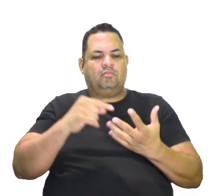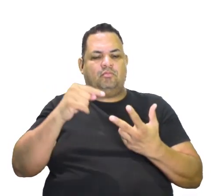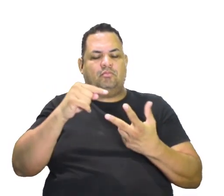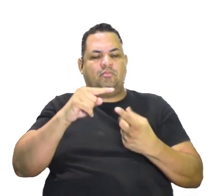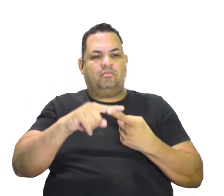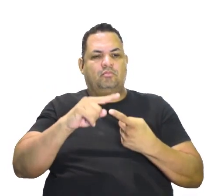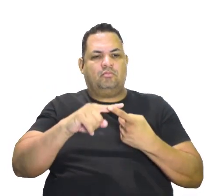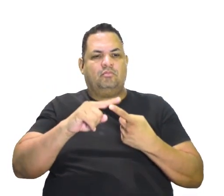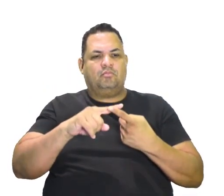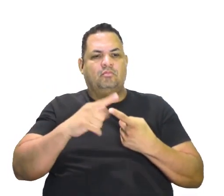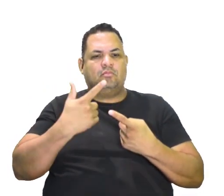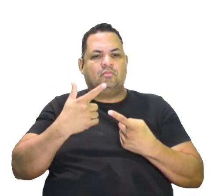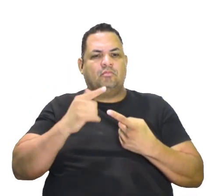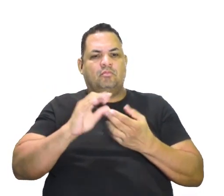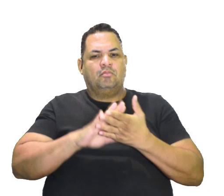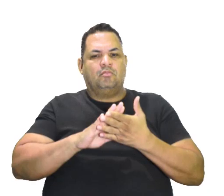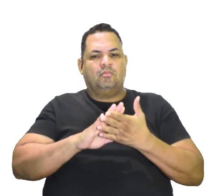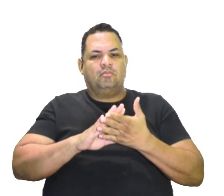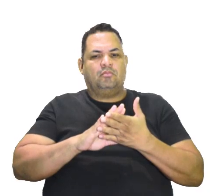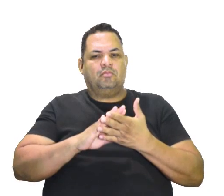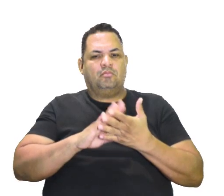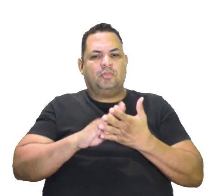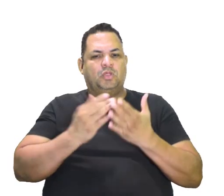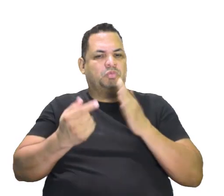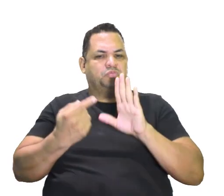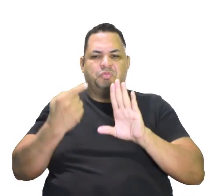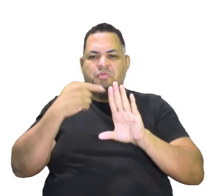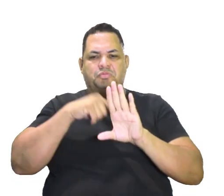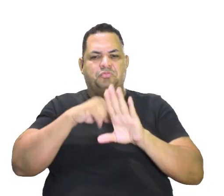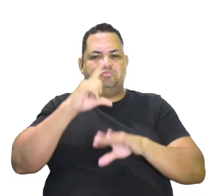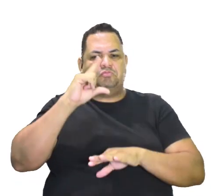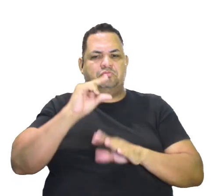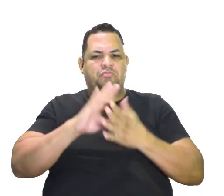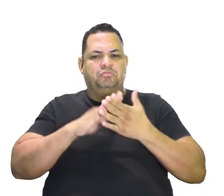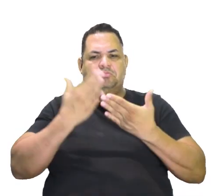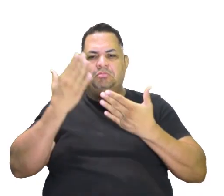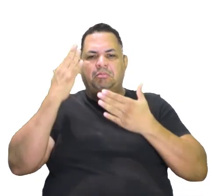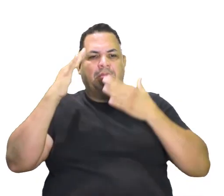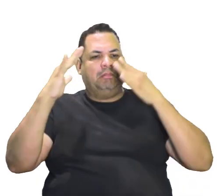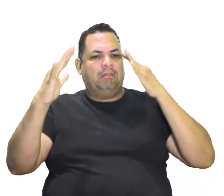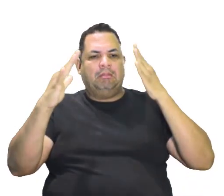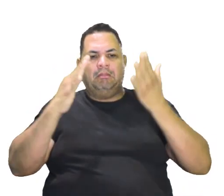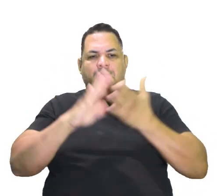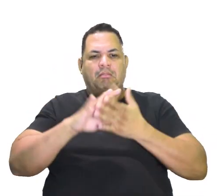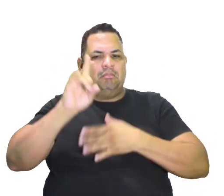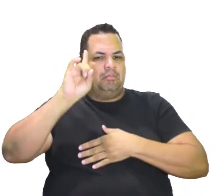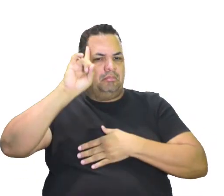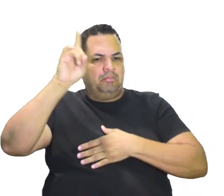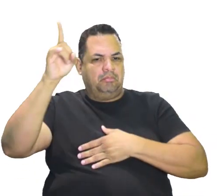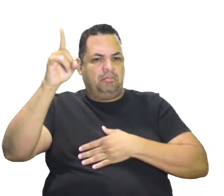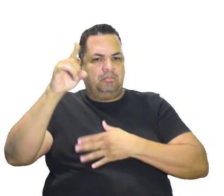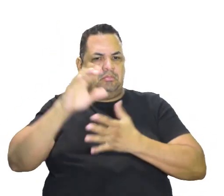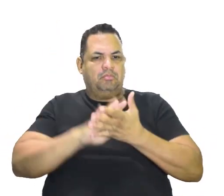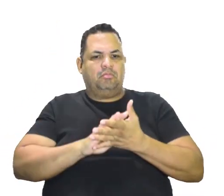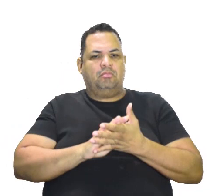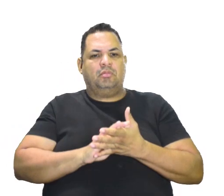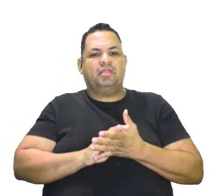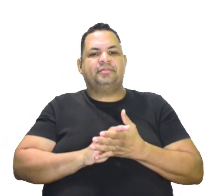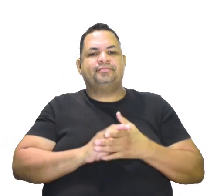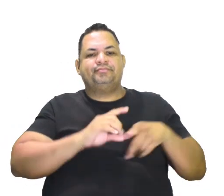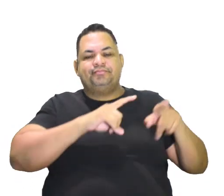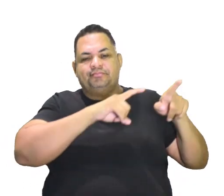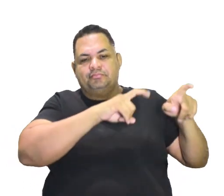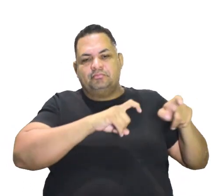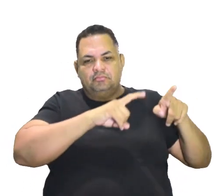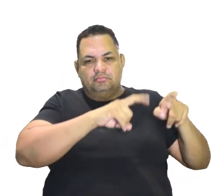Dois, sem abordagens, excessivamente subjetivas, fantasiosas ou idealizadoras.